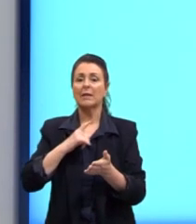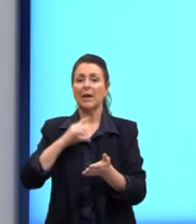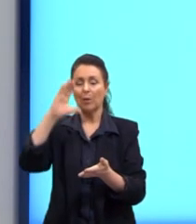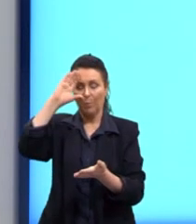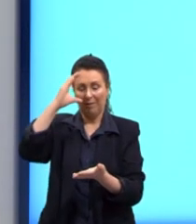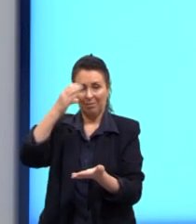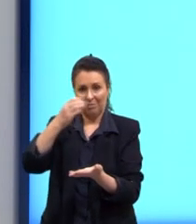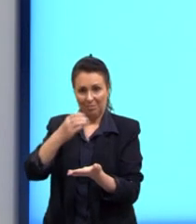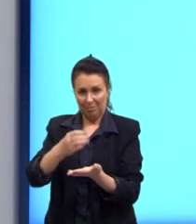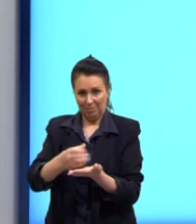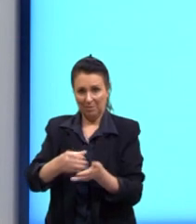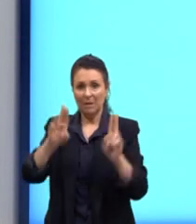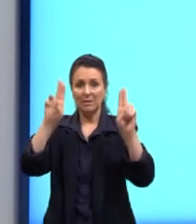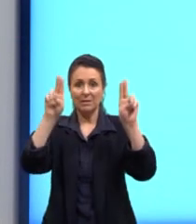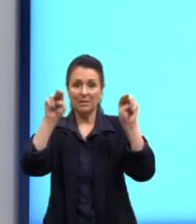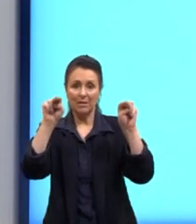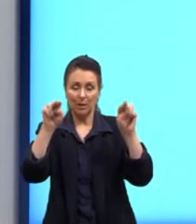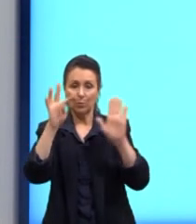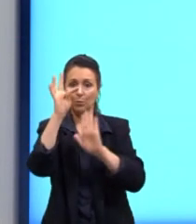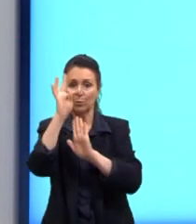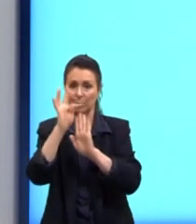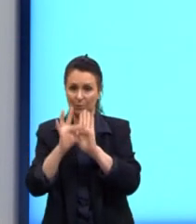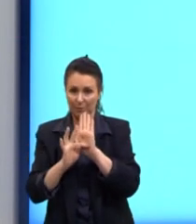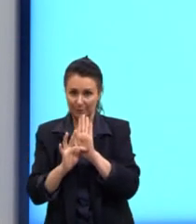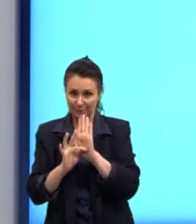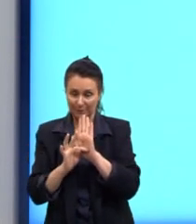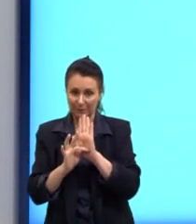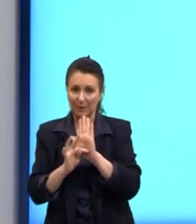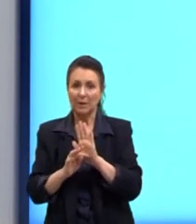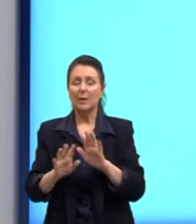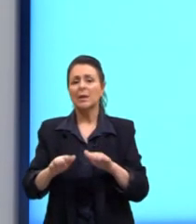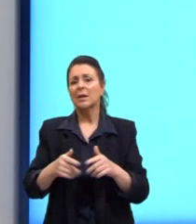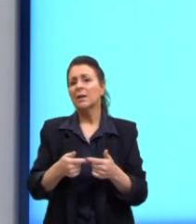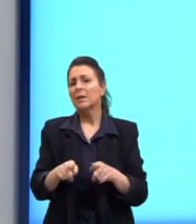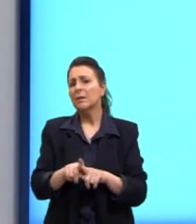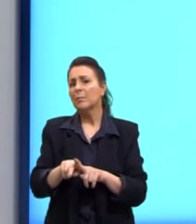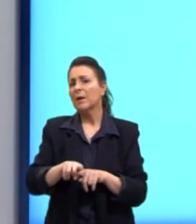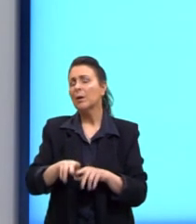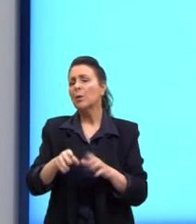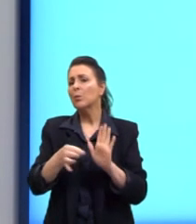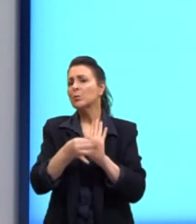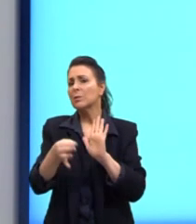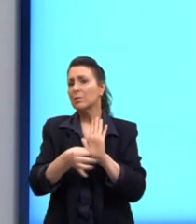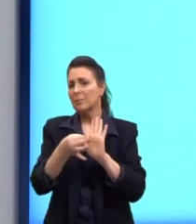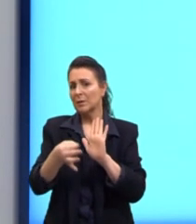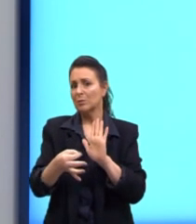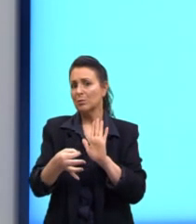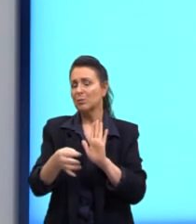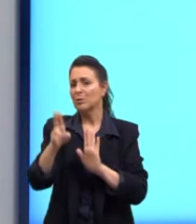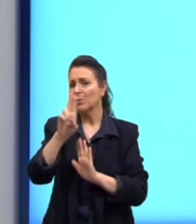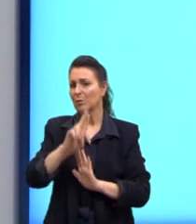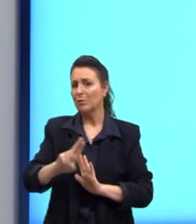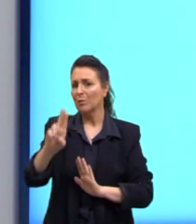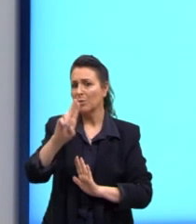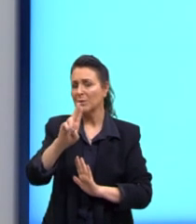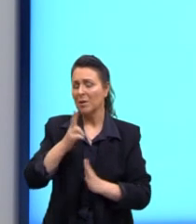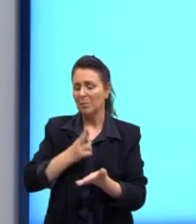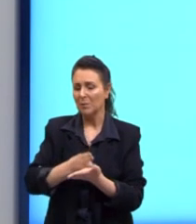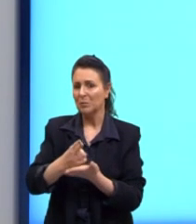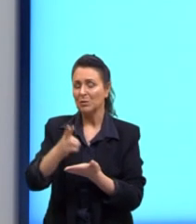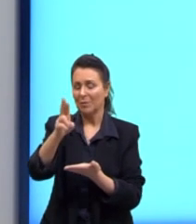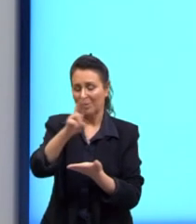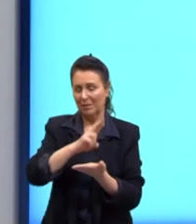citando o tema e eu tenho lá quais serão os argumentos que darão continuidade à